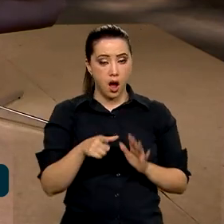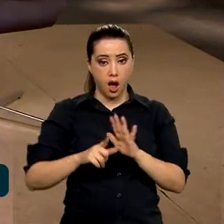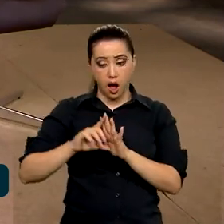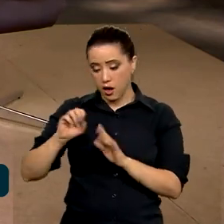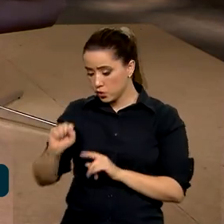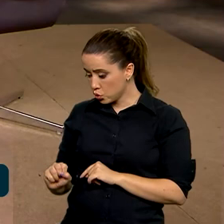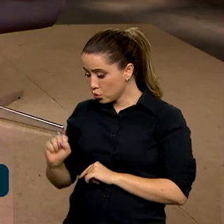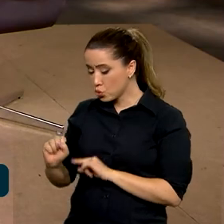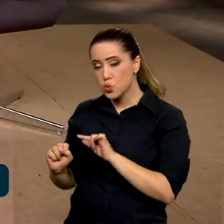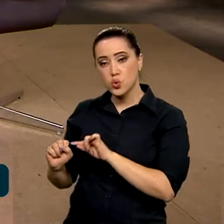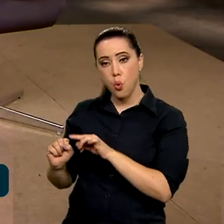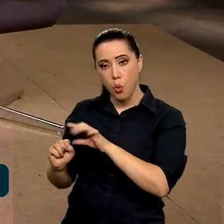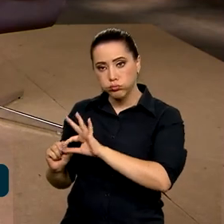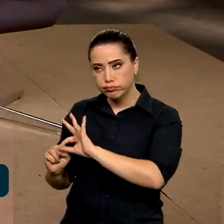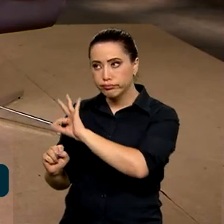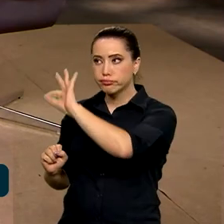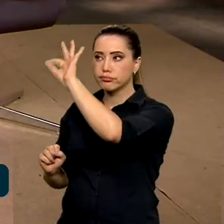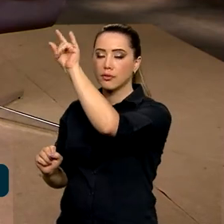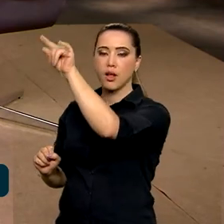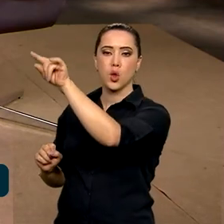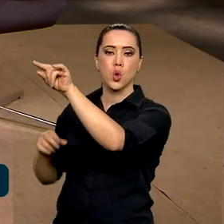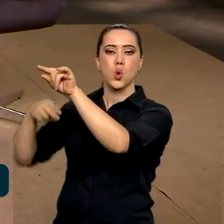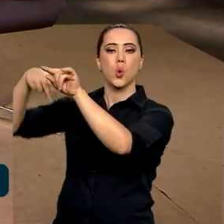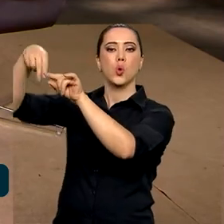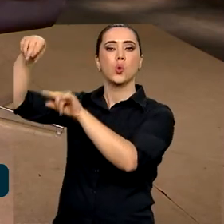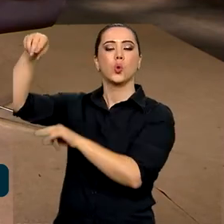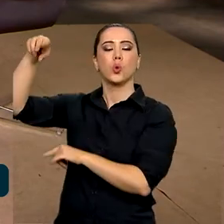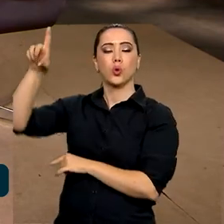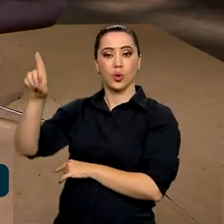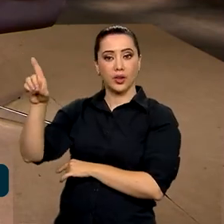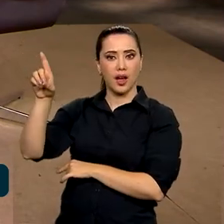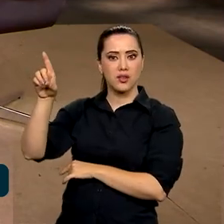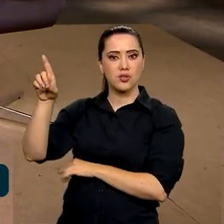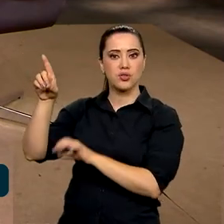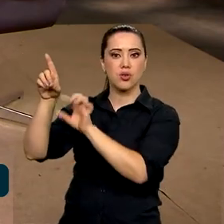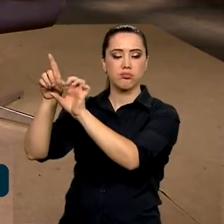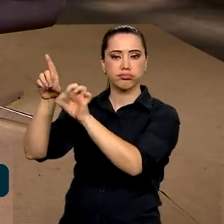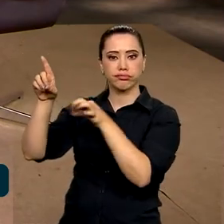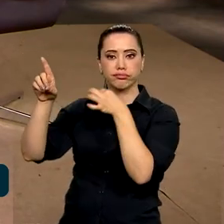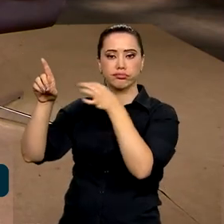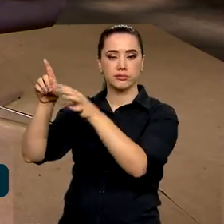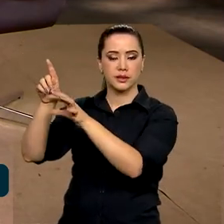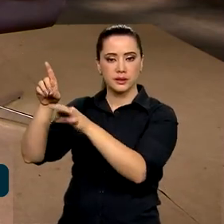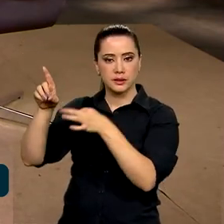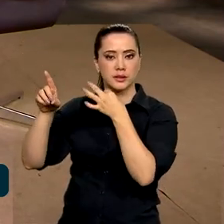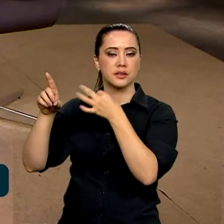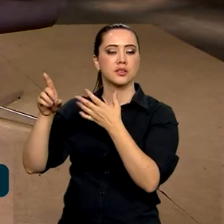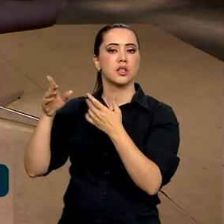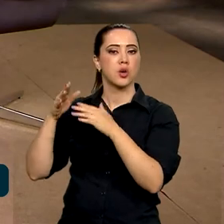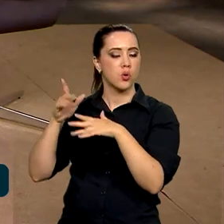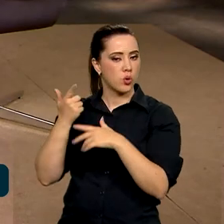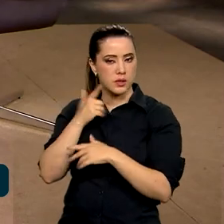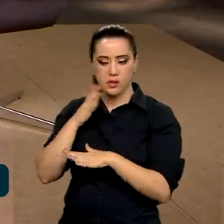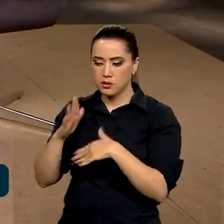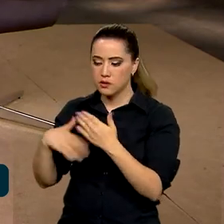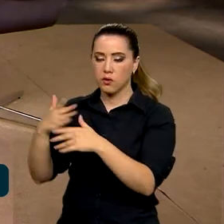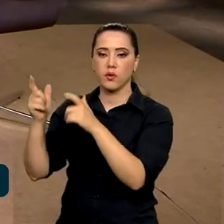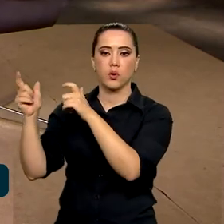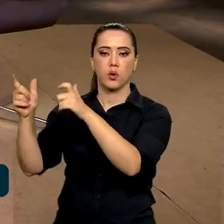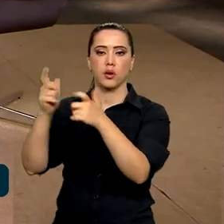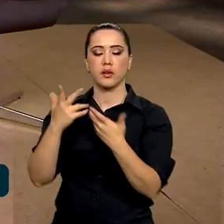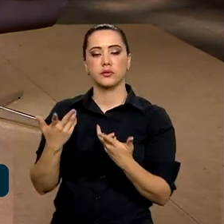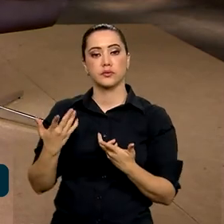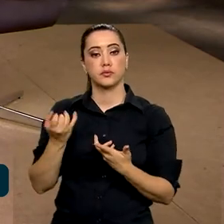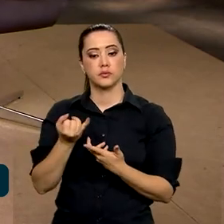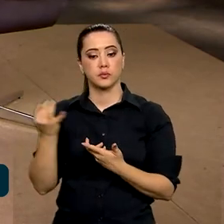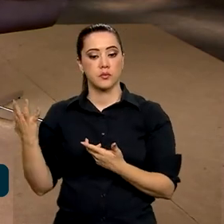nós temos no sul do país, e foi desenvolvida lá na Embrapa Semiárido, em Petrolina, e desenvolveu toda aquela região. Isso é fantástico. A parte de